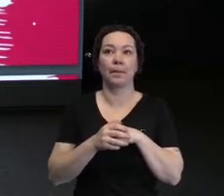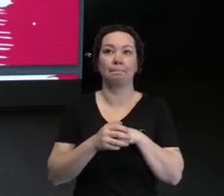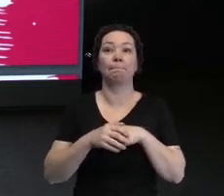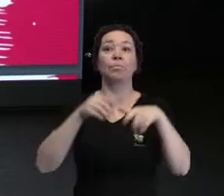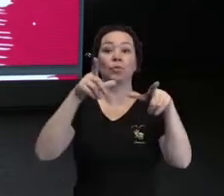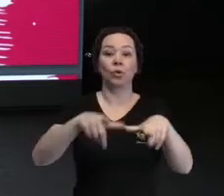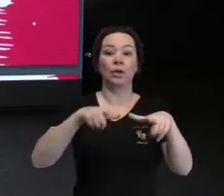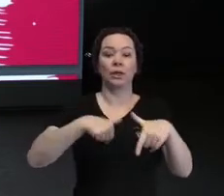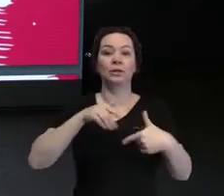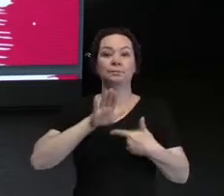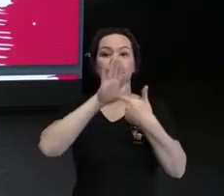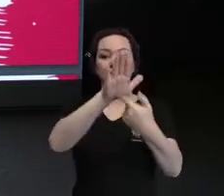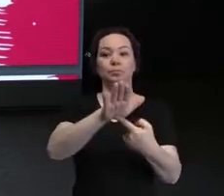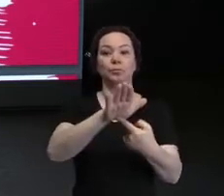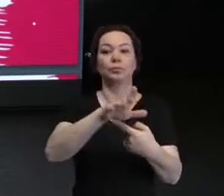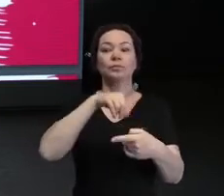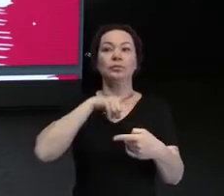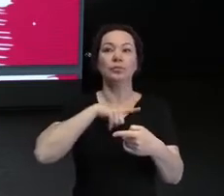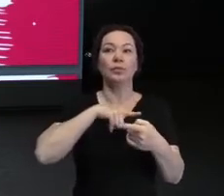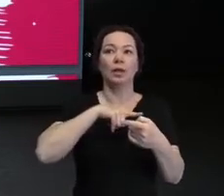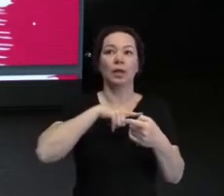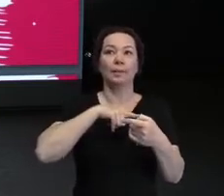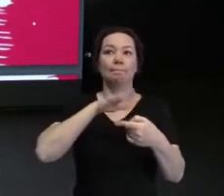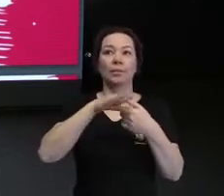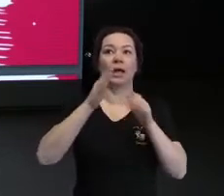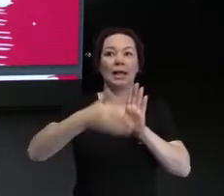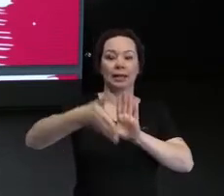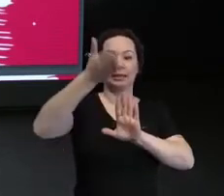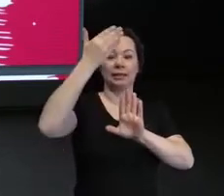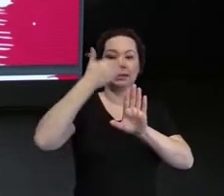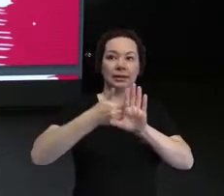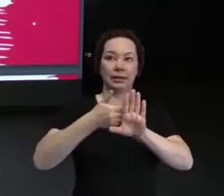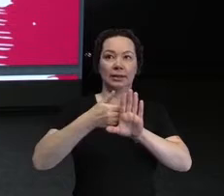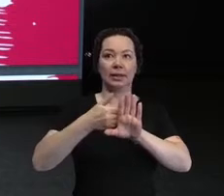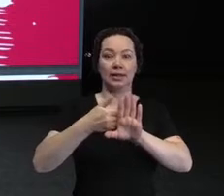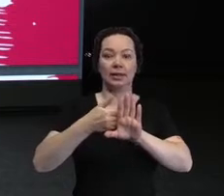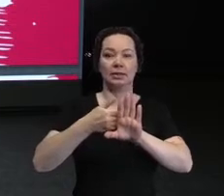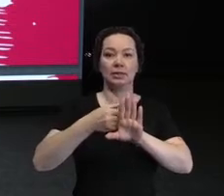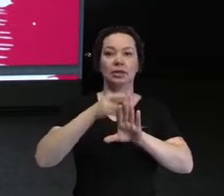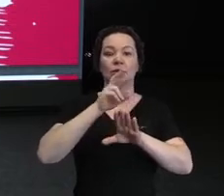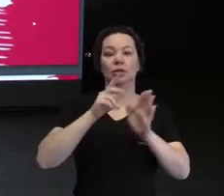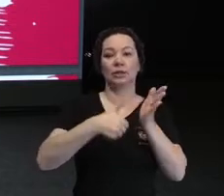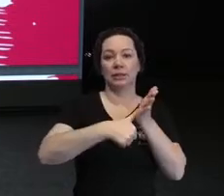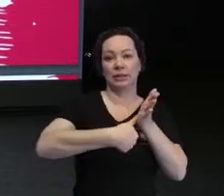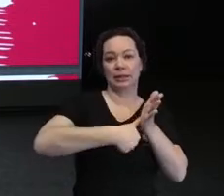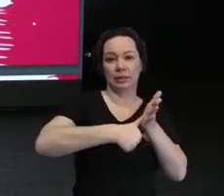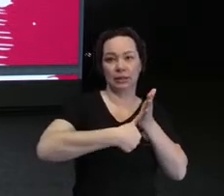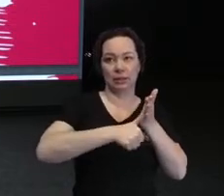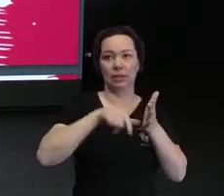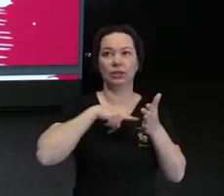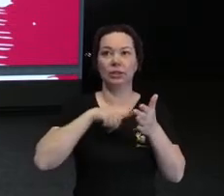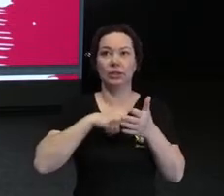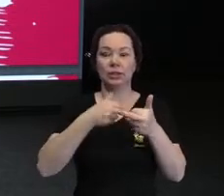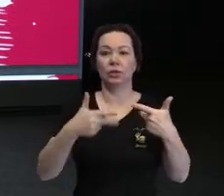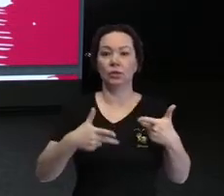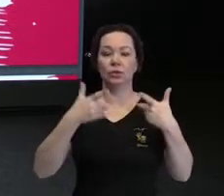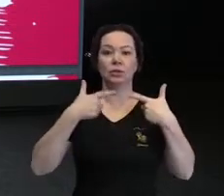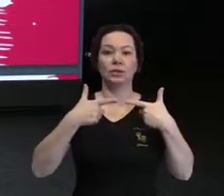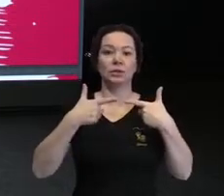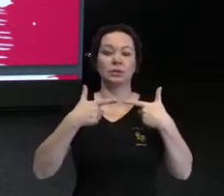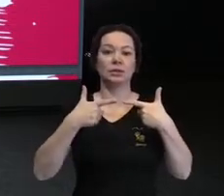gente apresenta, tem a imagem da parte de trás do RG, onde a gente usa recursos da linguagem